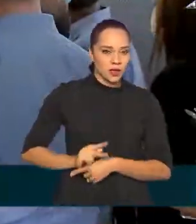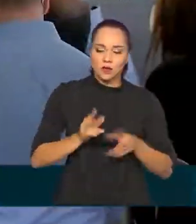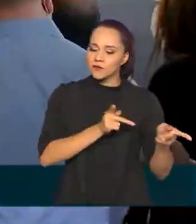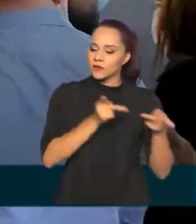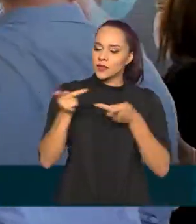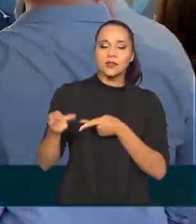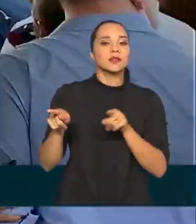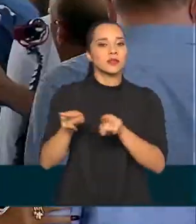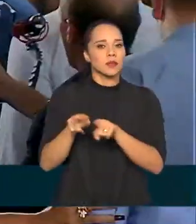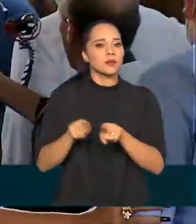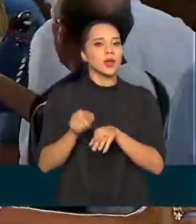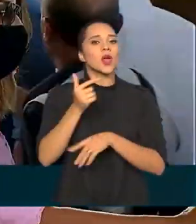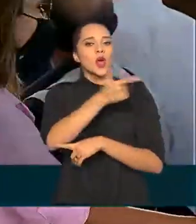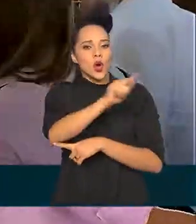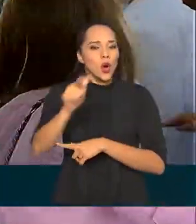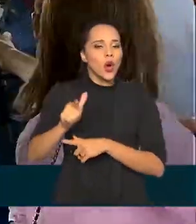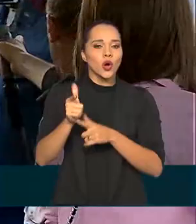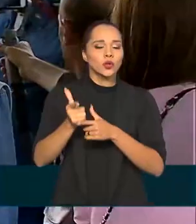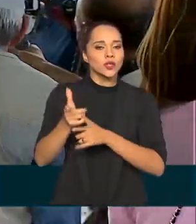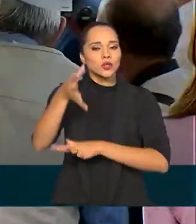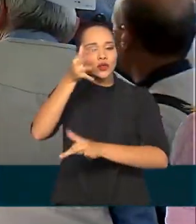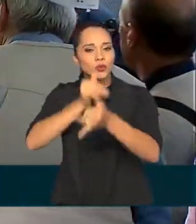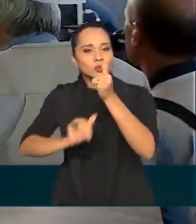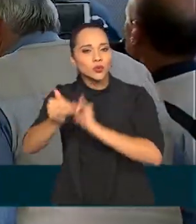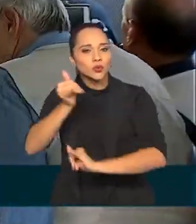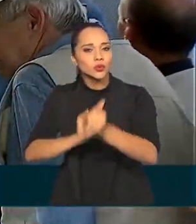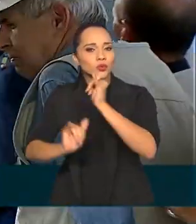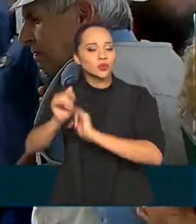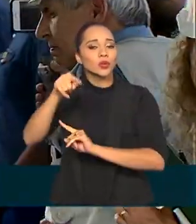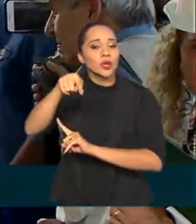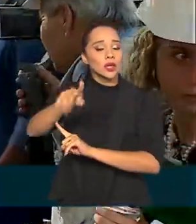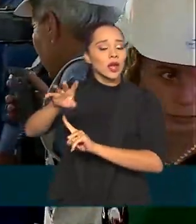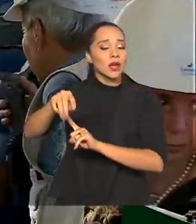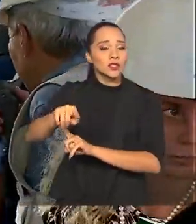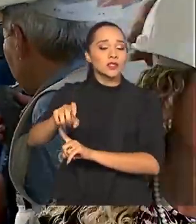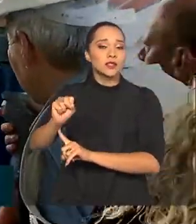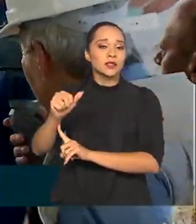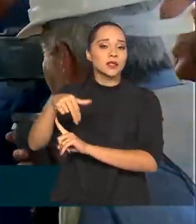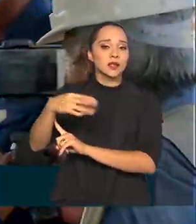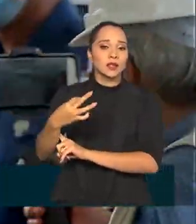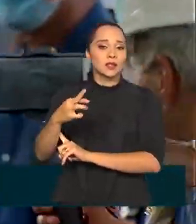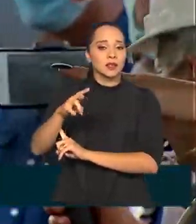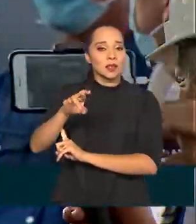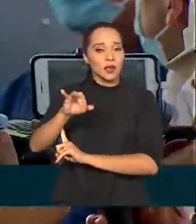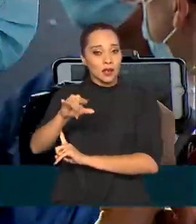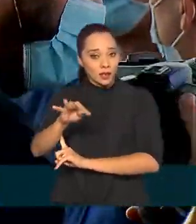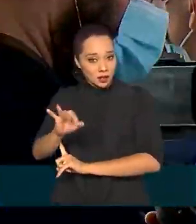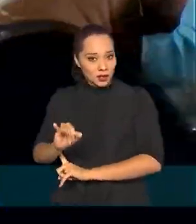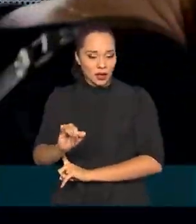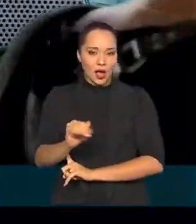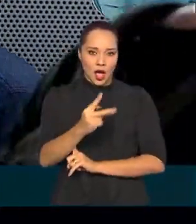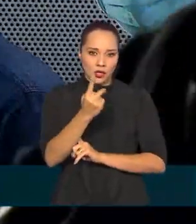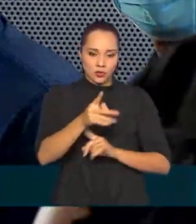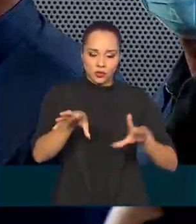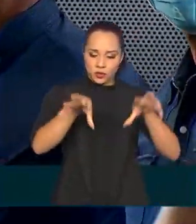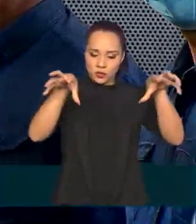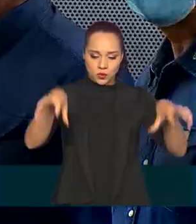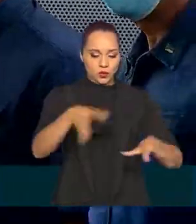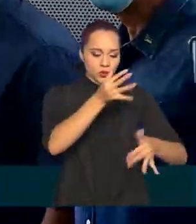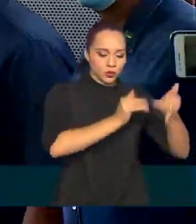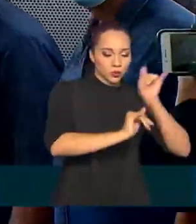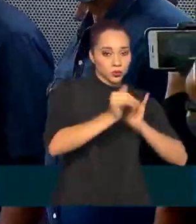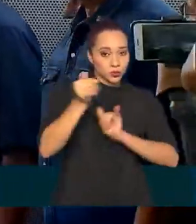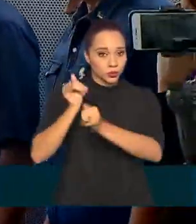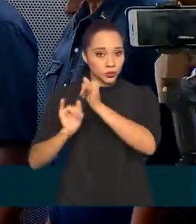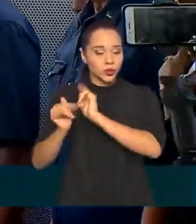Acompanhe outra subestação, a de Santa Rita. As duas usinas serão responsáveis por 20